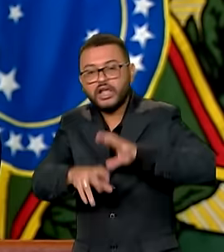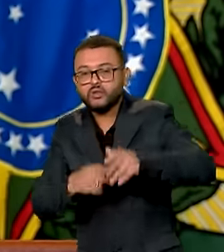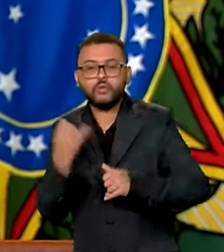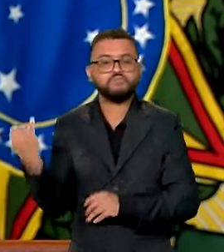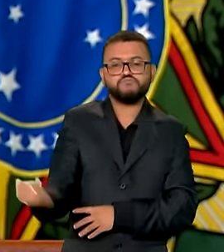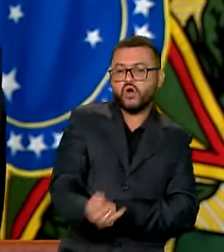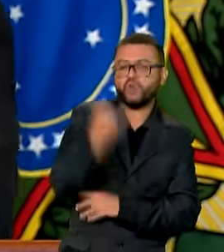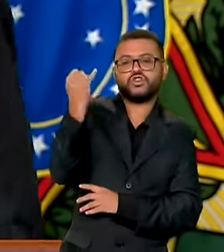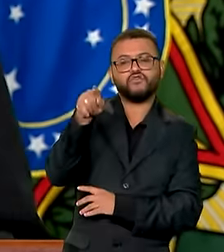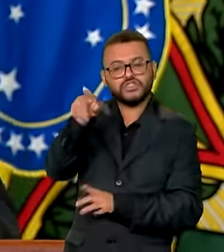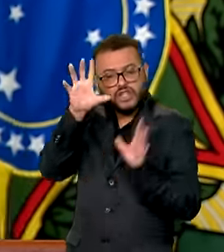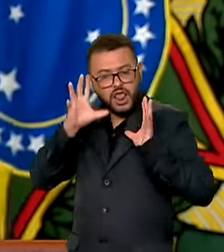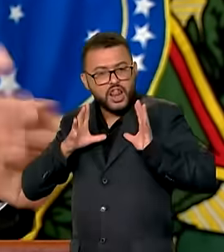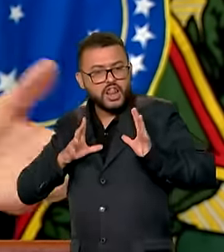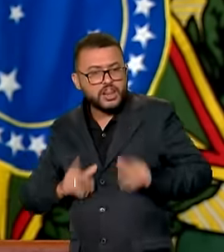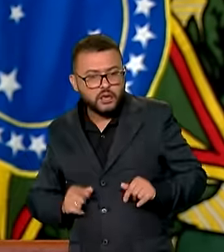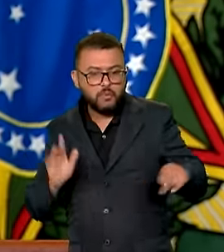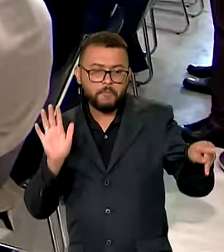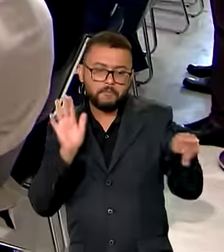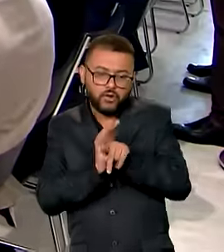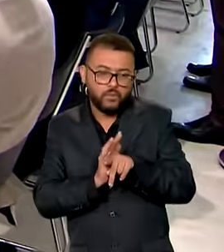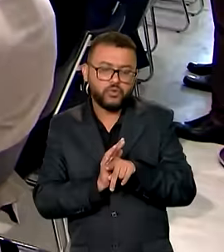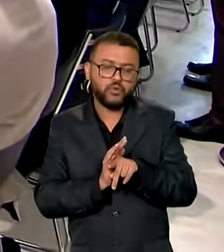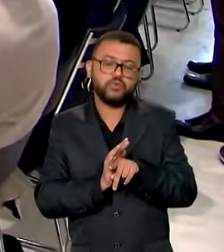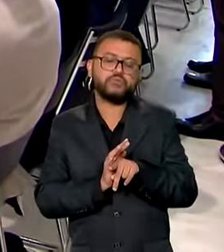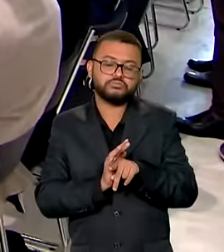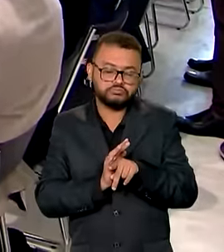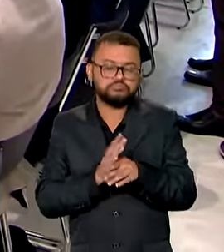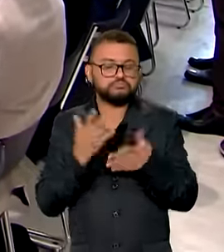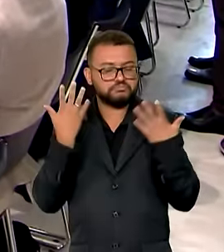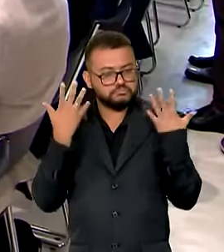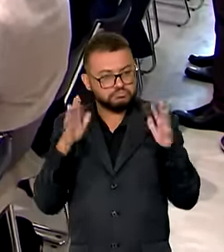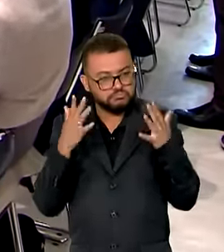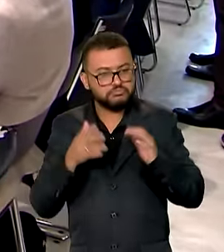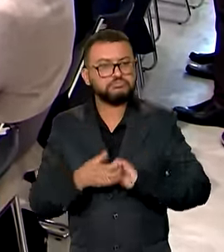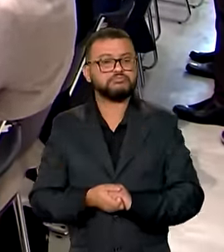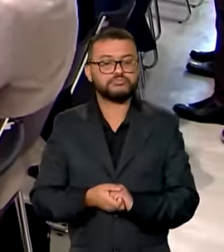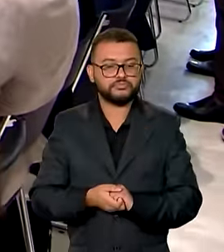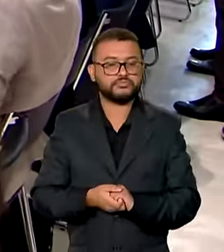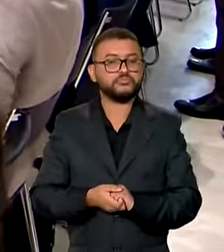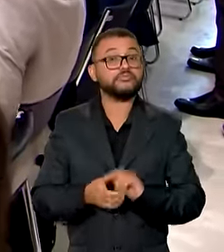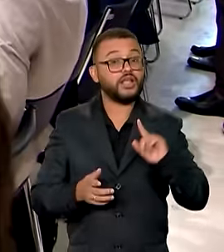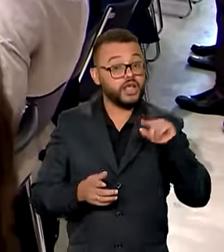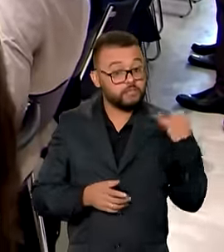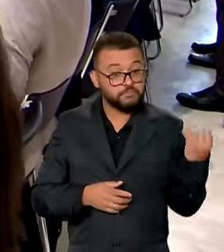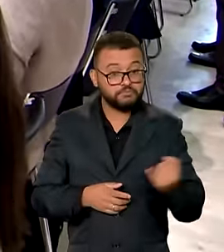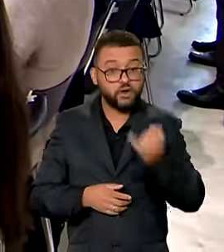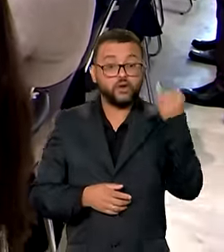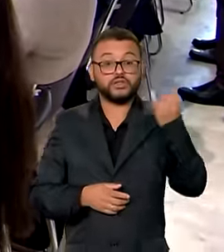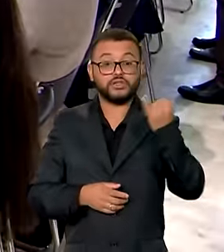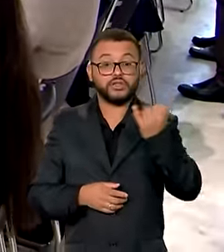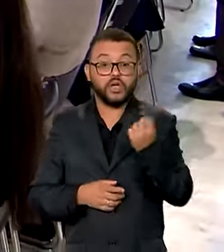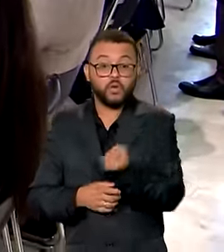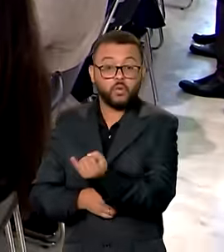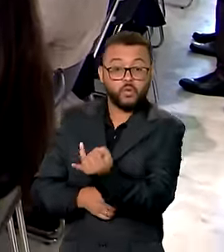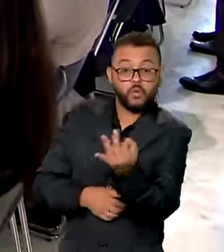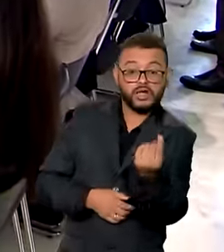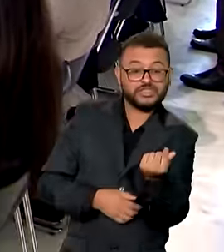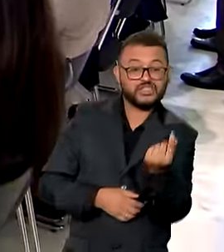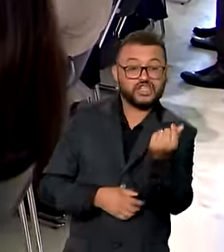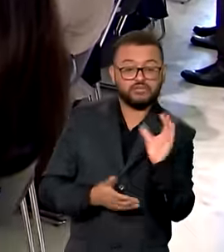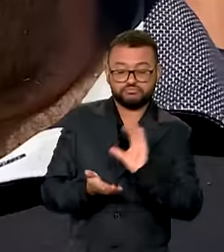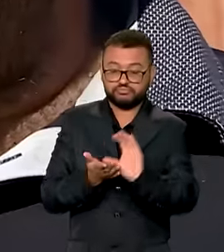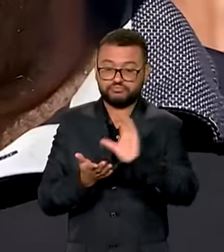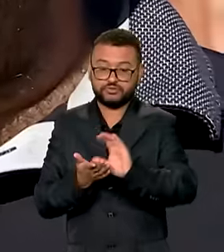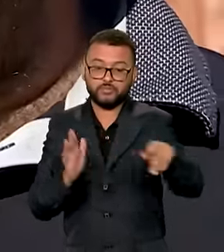vocês estão limpando uma coisa que eles deveriam limpar. E isso vale mais do que a quantidade de dinheiro que foi